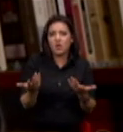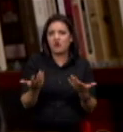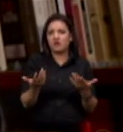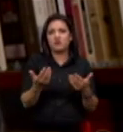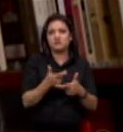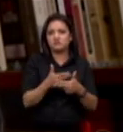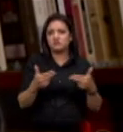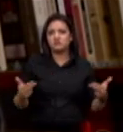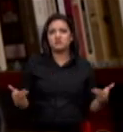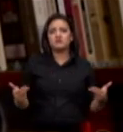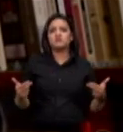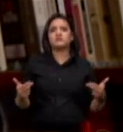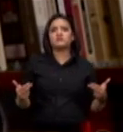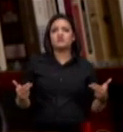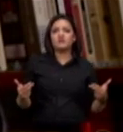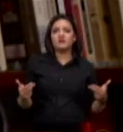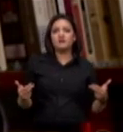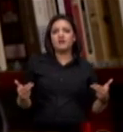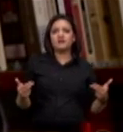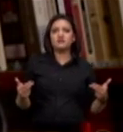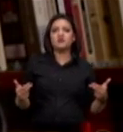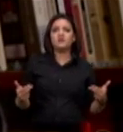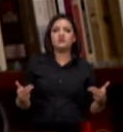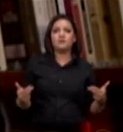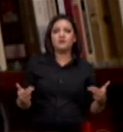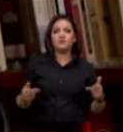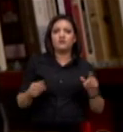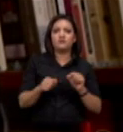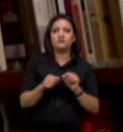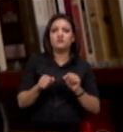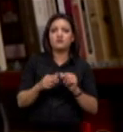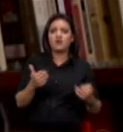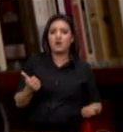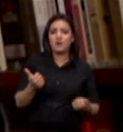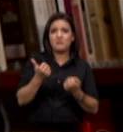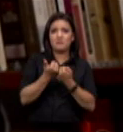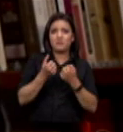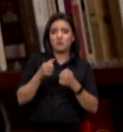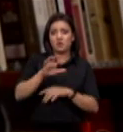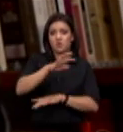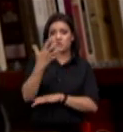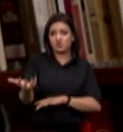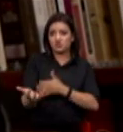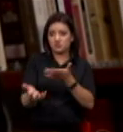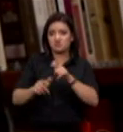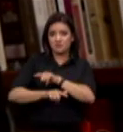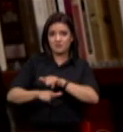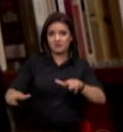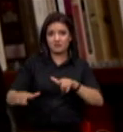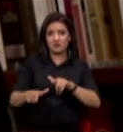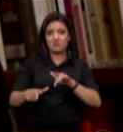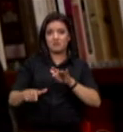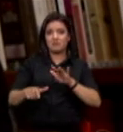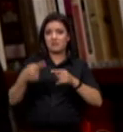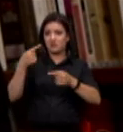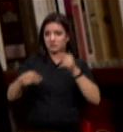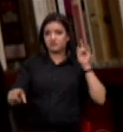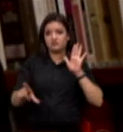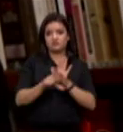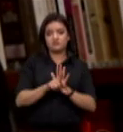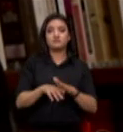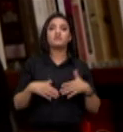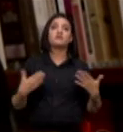direta ou indireta se beneficiar da prática do desmatamento ilegal quem fala é Cândido Botelho Brás nós